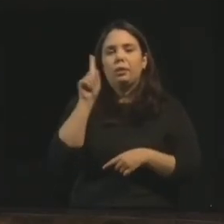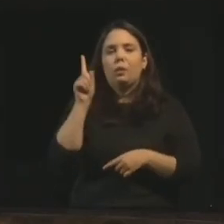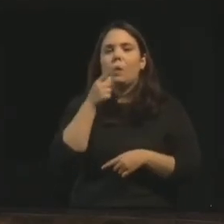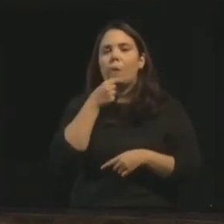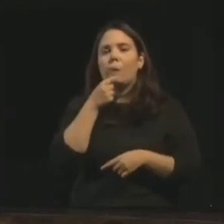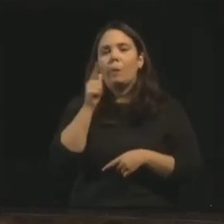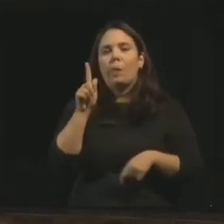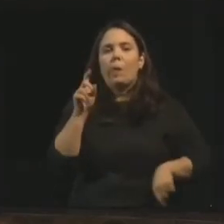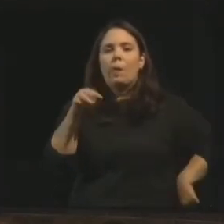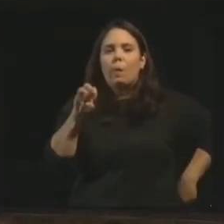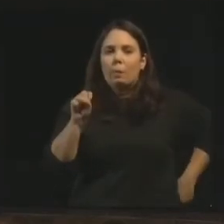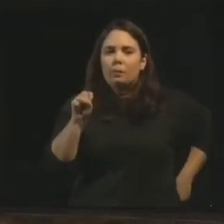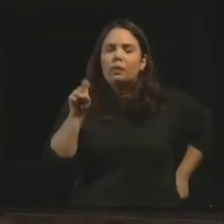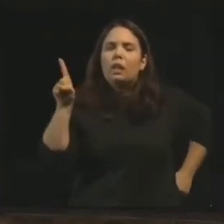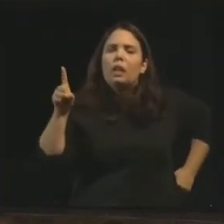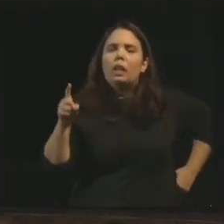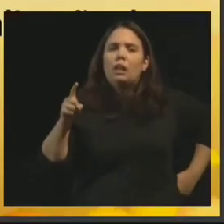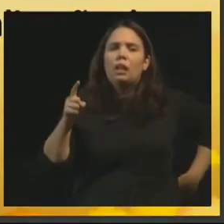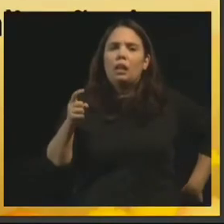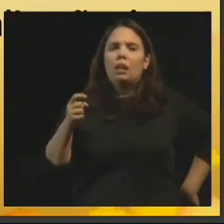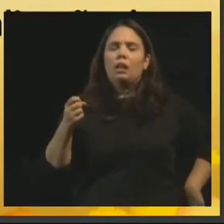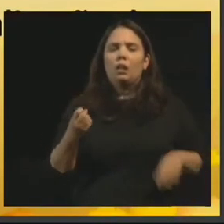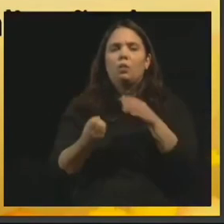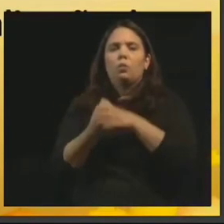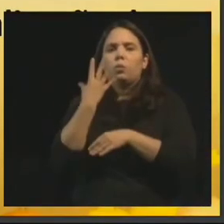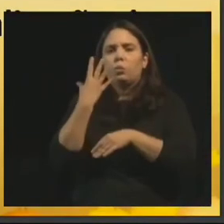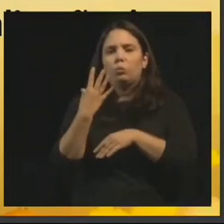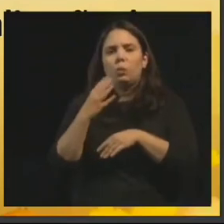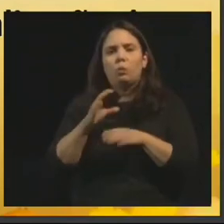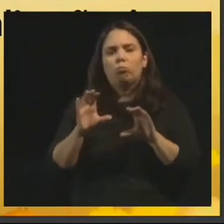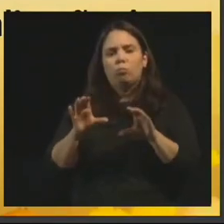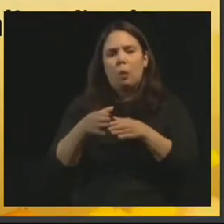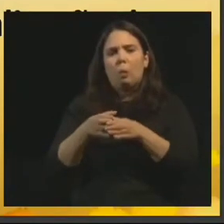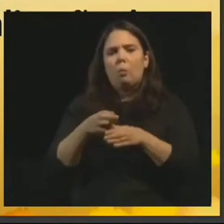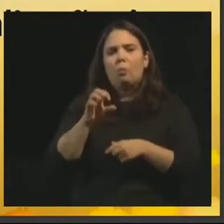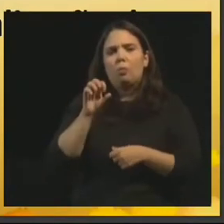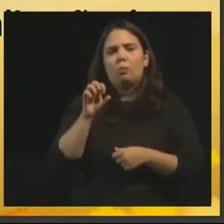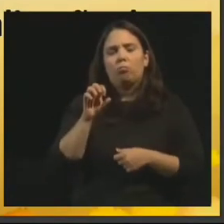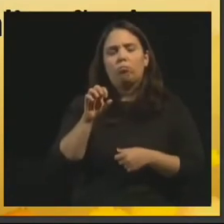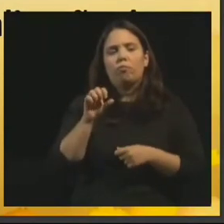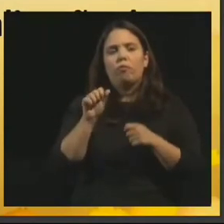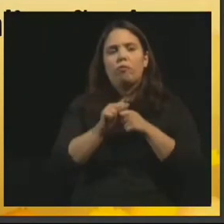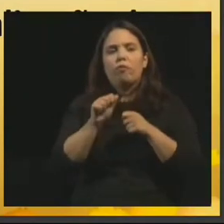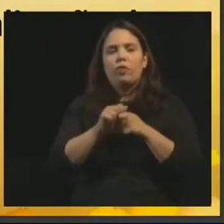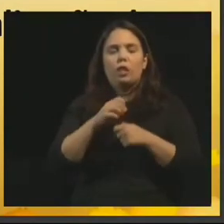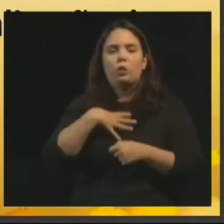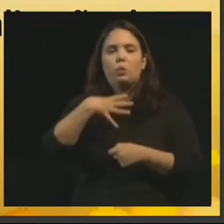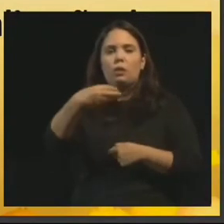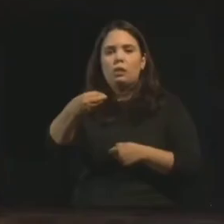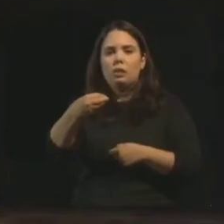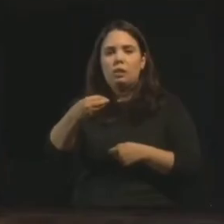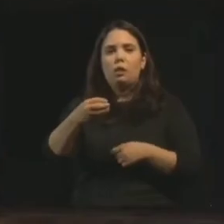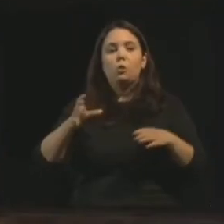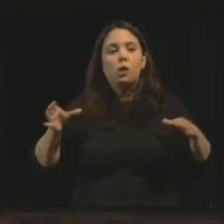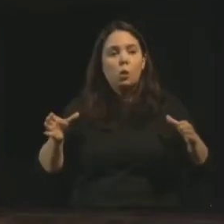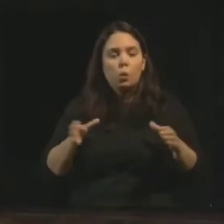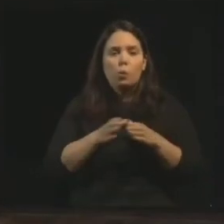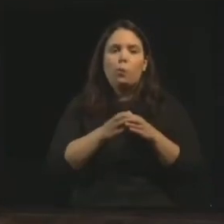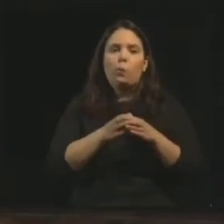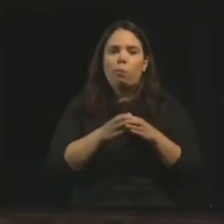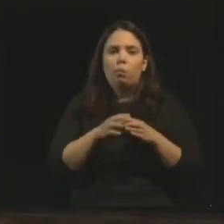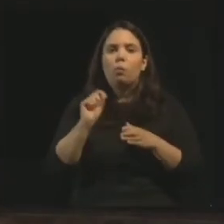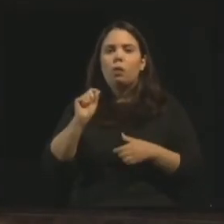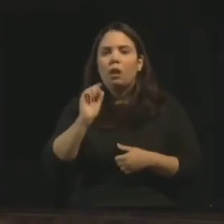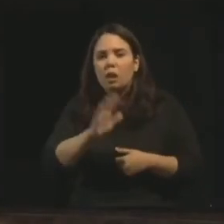seita chamada Templo dos Povos, que provocou suicídio em massa, meus amigos, e o assassinato das